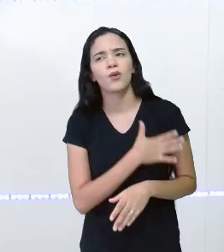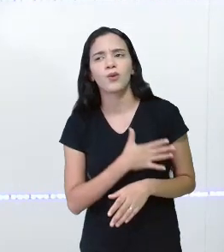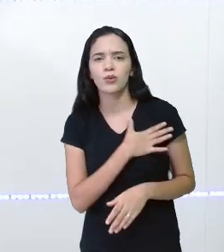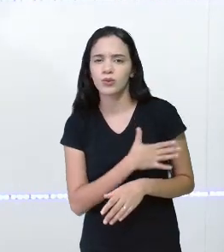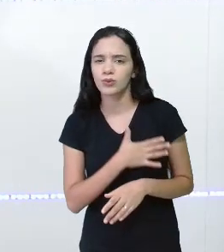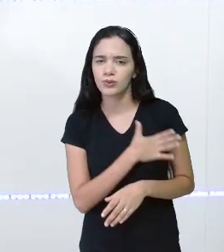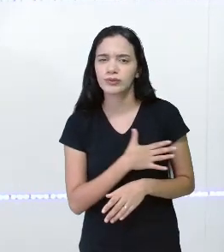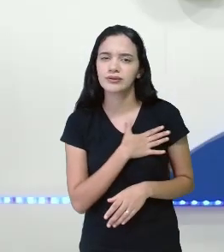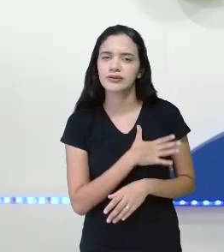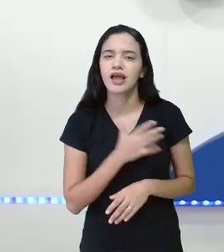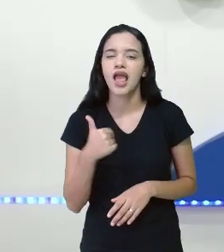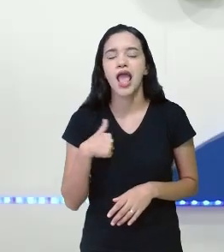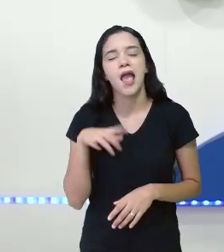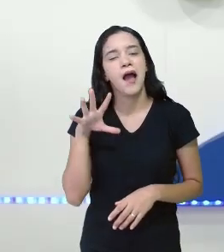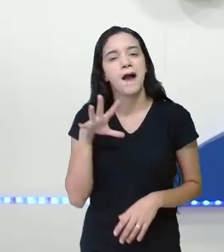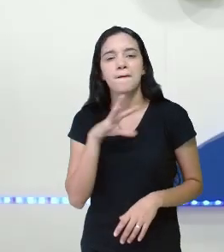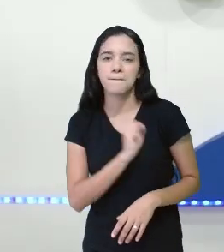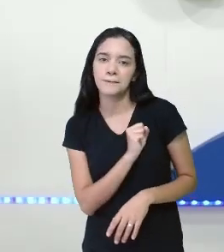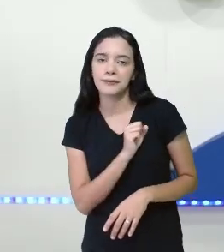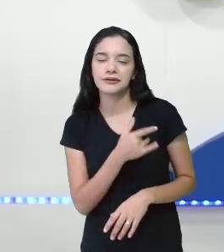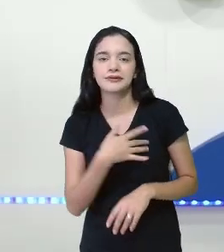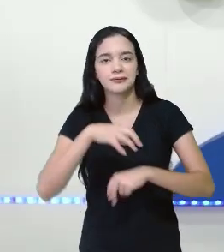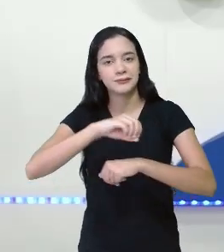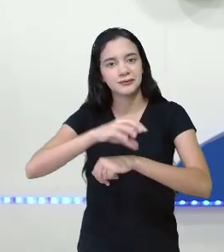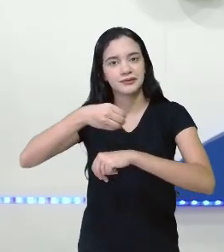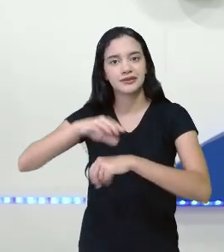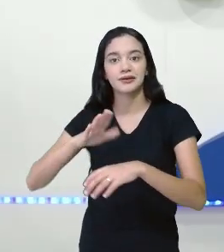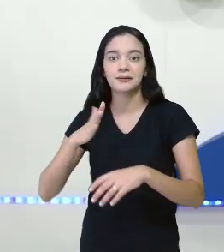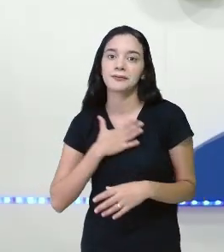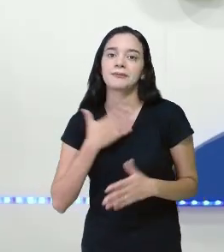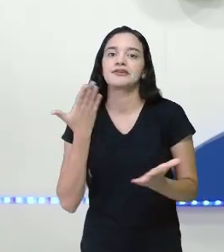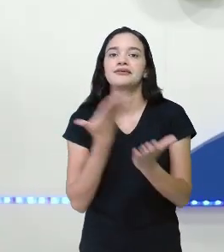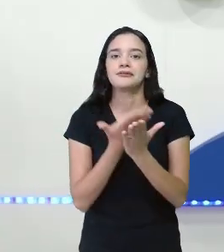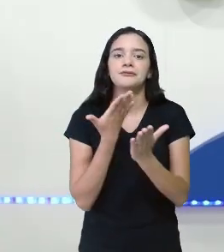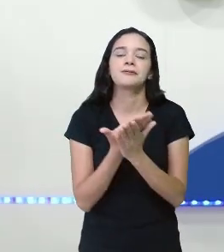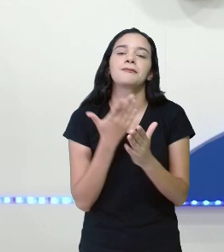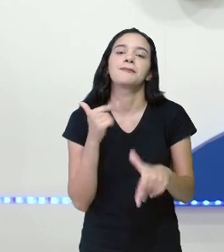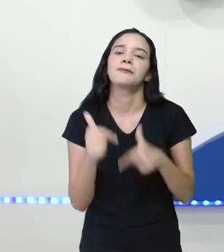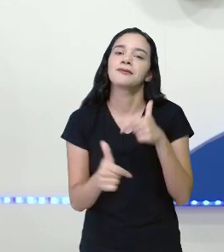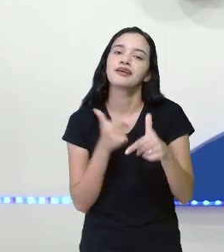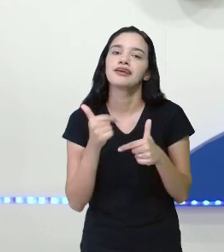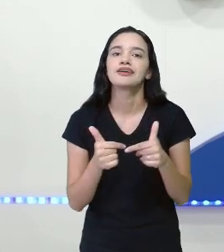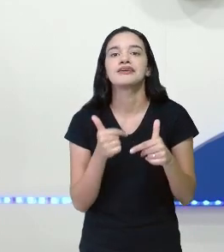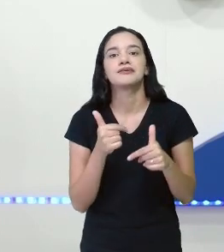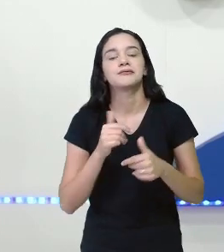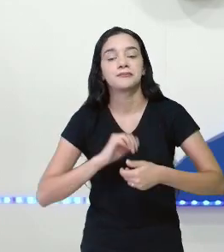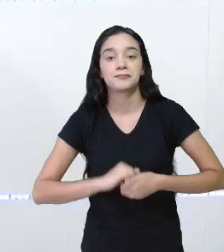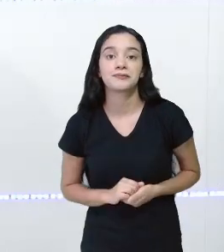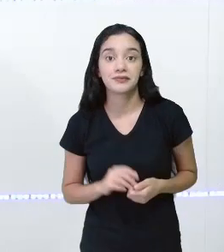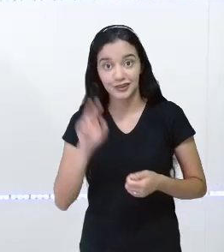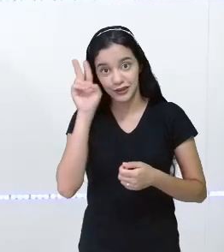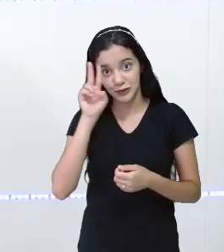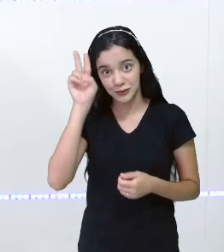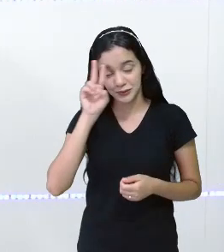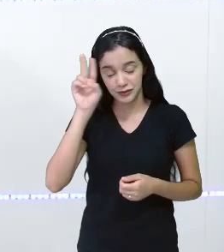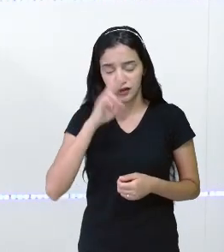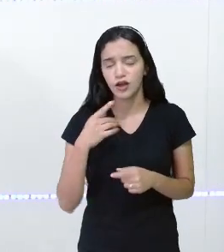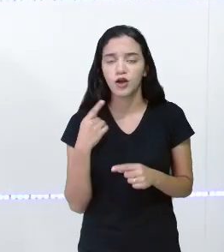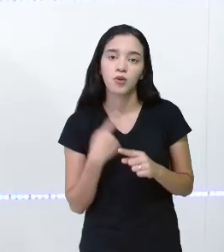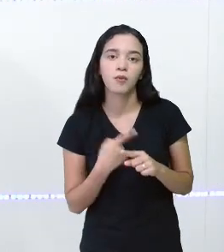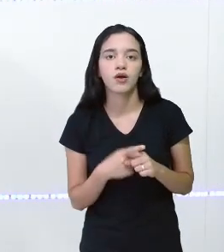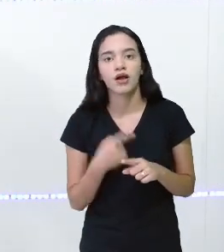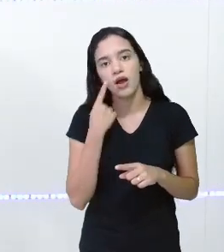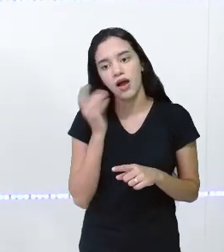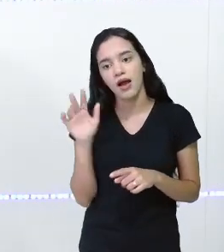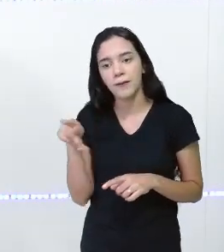história, professora Esther? amei. Já indico para minhas aulas, quando eu estiver trabalhando tirinhas. Isso. Porque, olha,